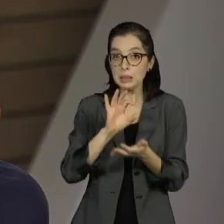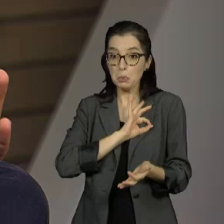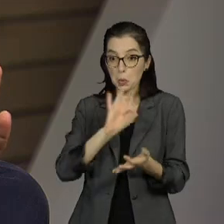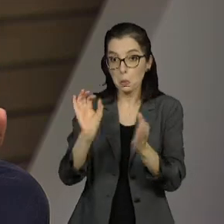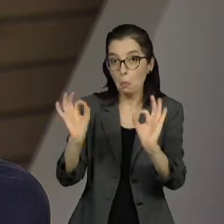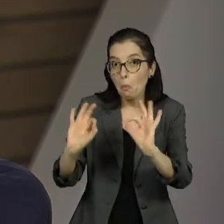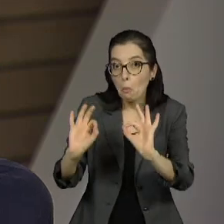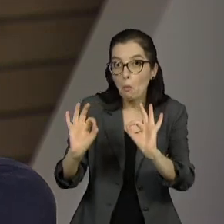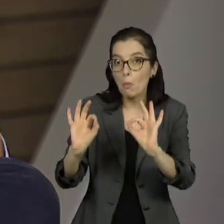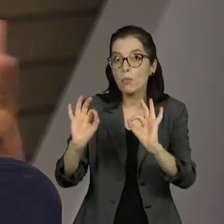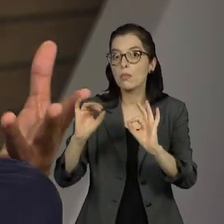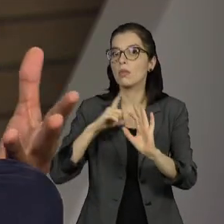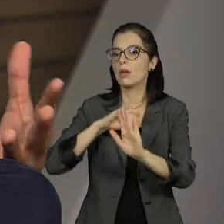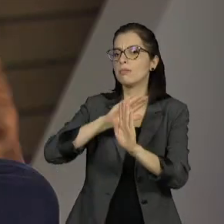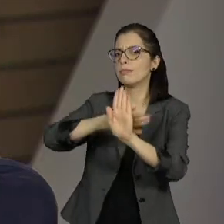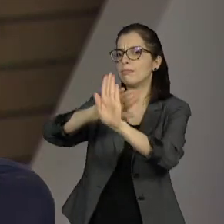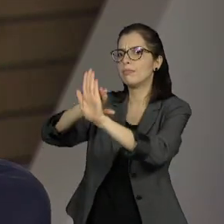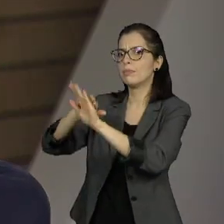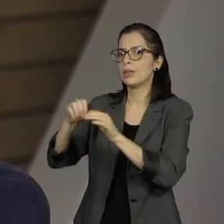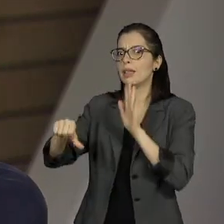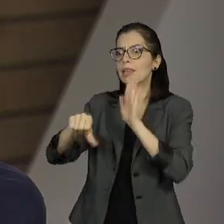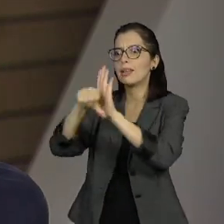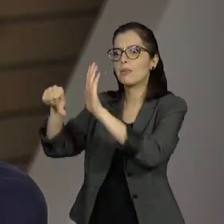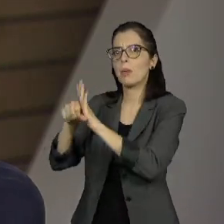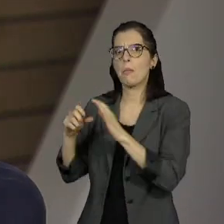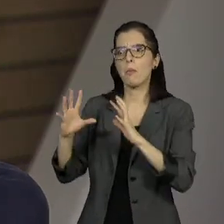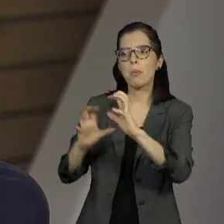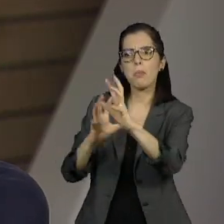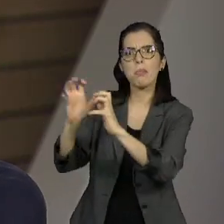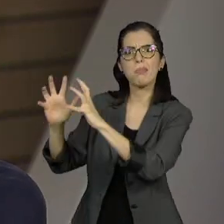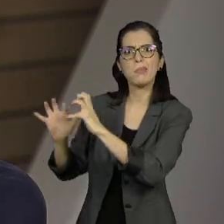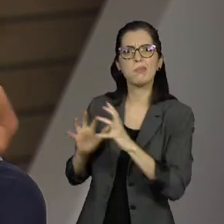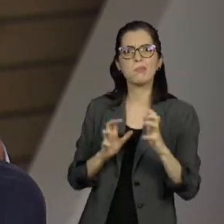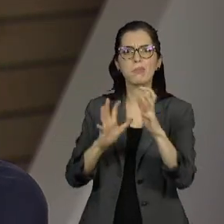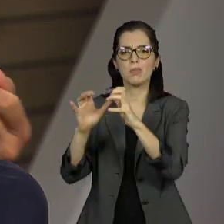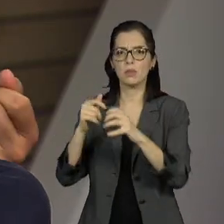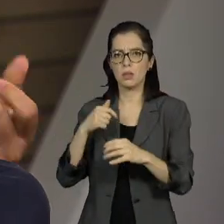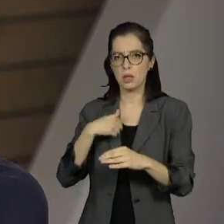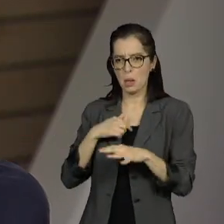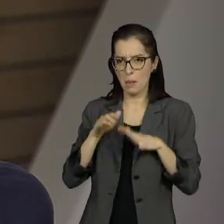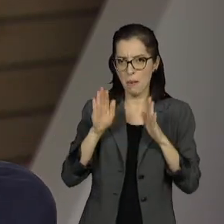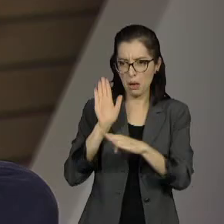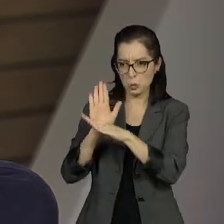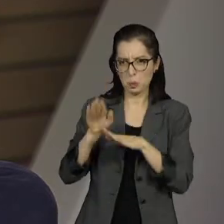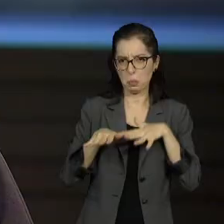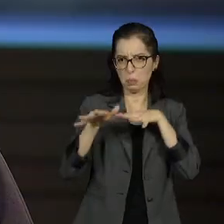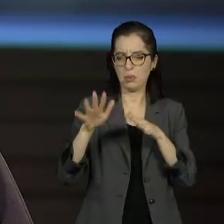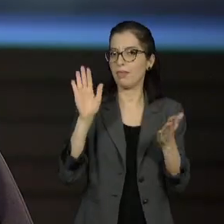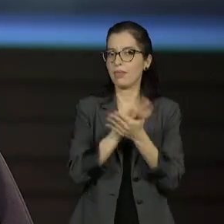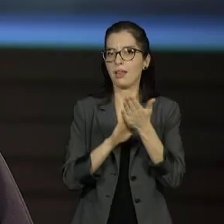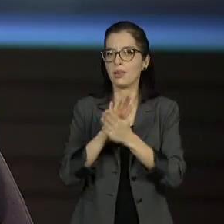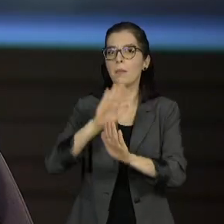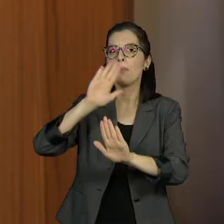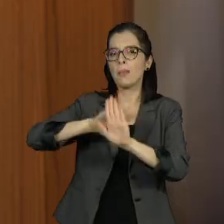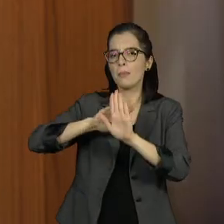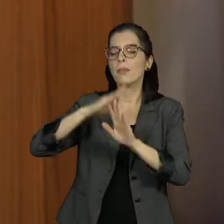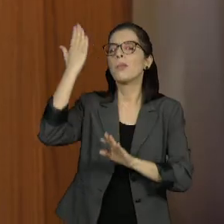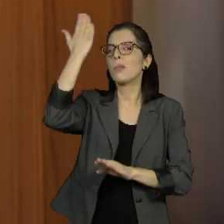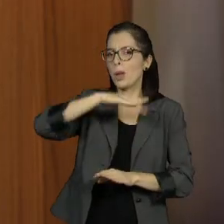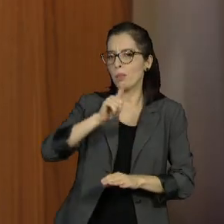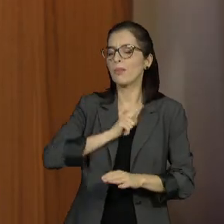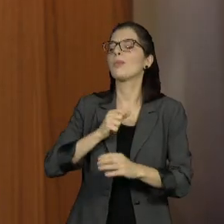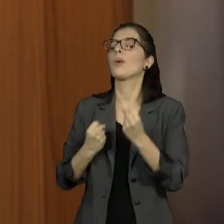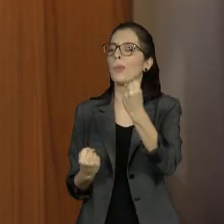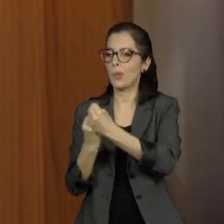que só estava lá intercedendo pelos policiais, mas a campanha do outro lado conseguiu mostrar isso, né, Vera? Exatamente. só para não perder a